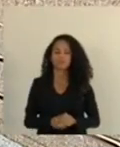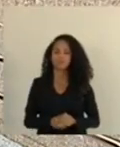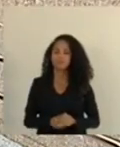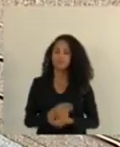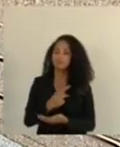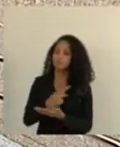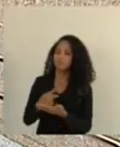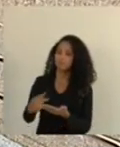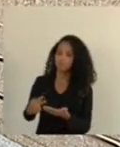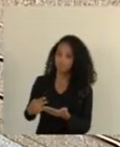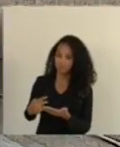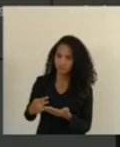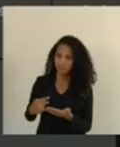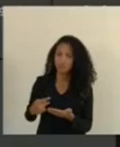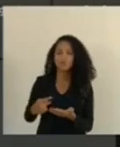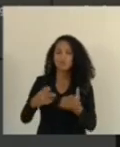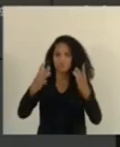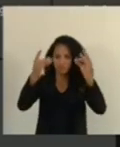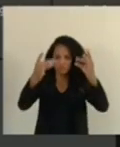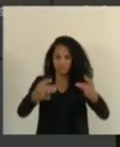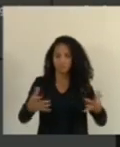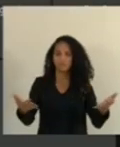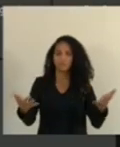Presidente, eu vou avocar a matéria